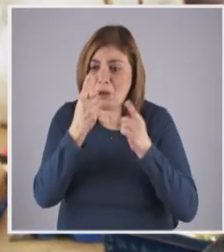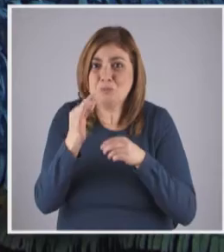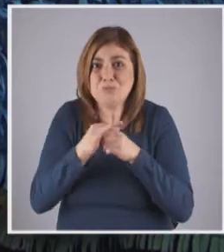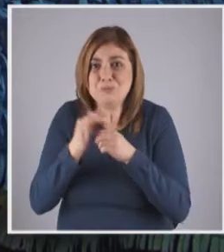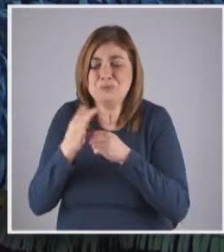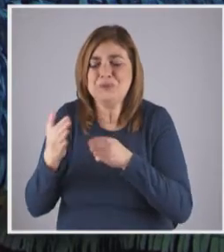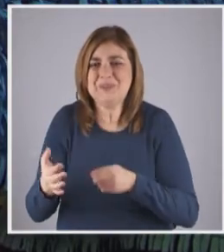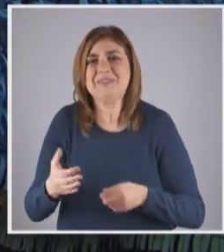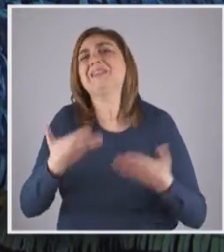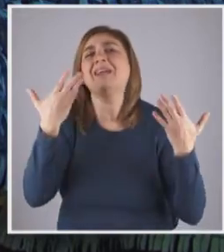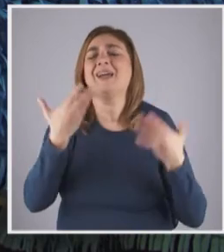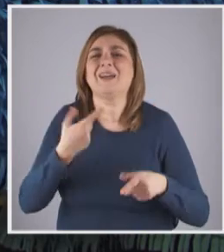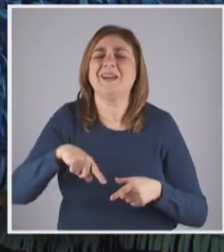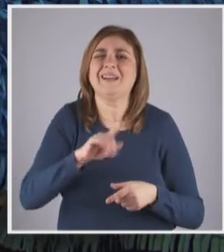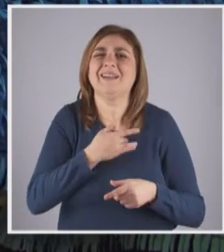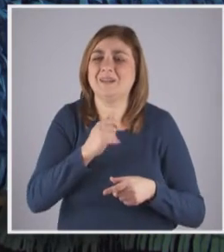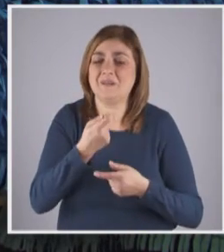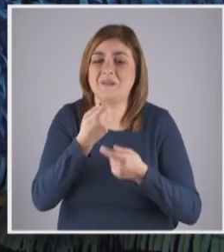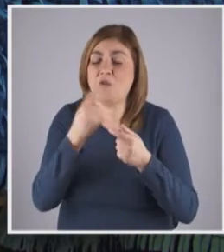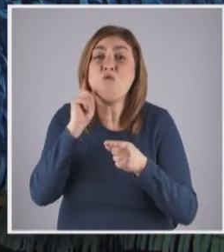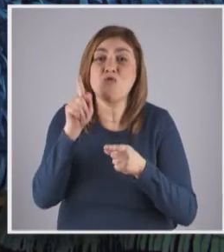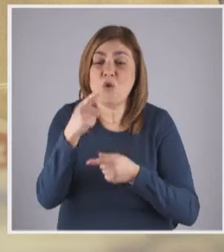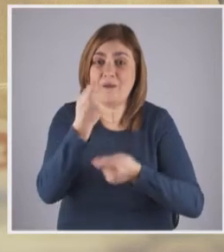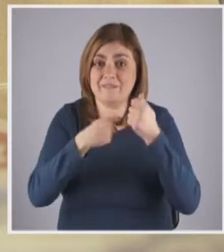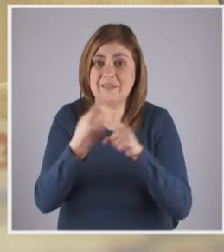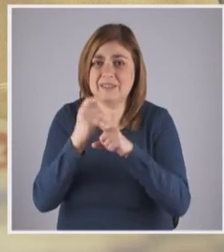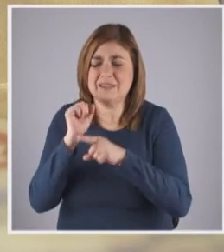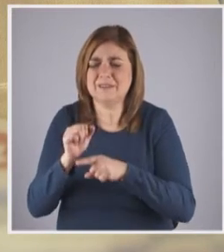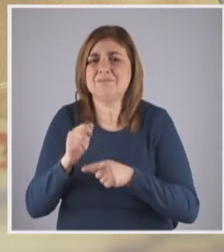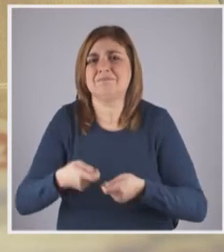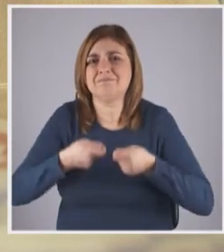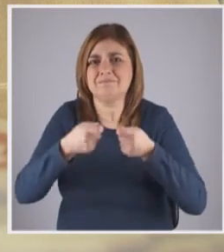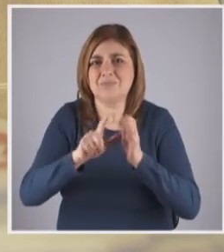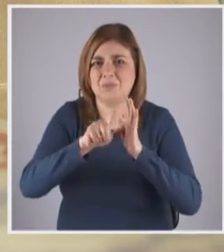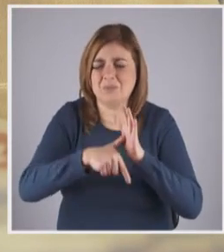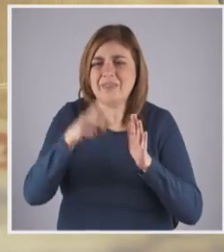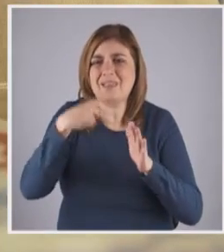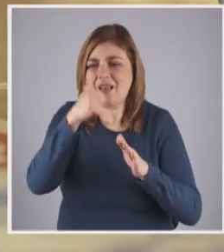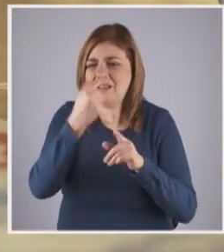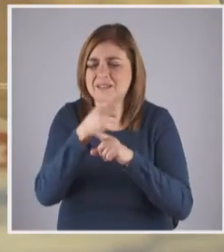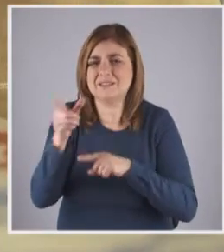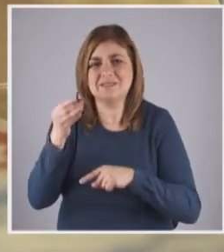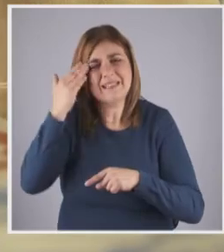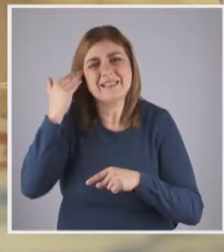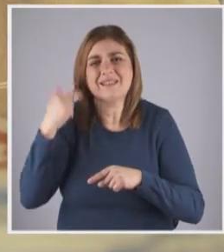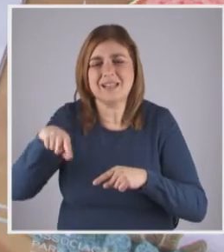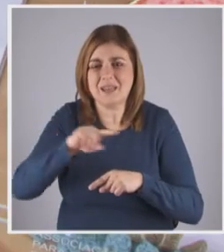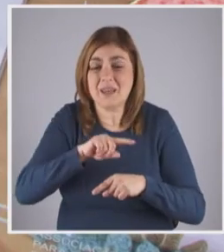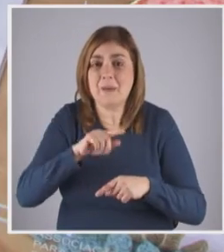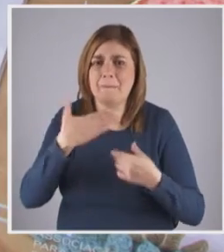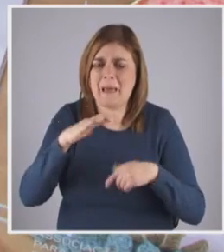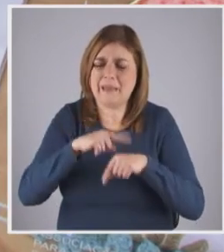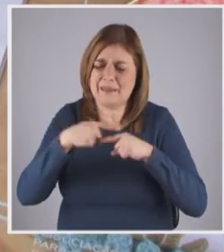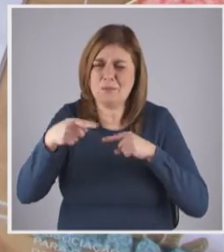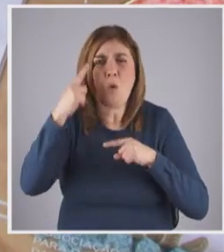Neste momento, o valor das vendas é reinvestido no projeto e nas atividades de lazer dos séniores. Mas a curto